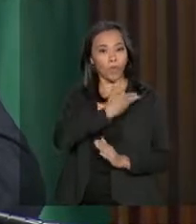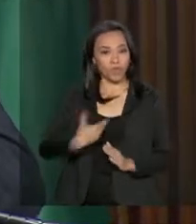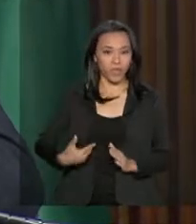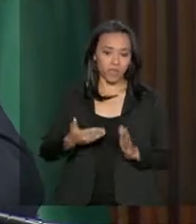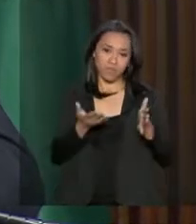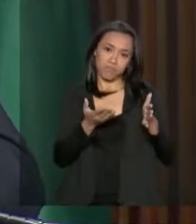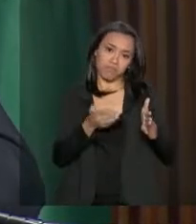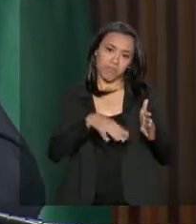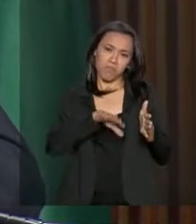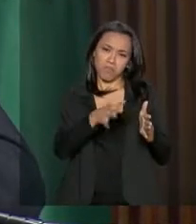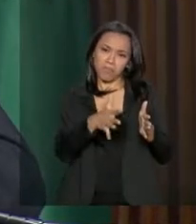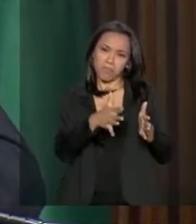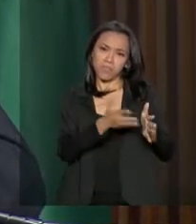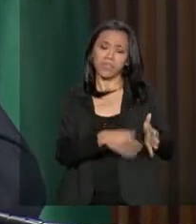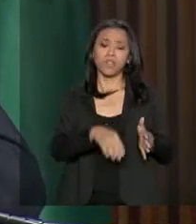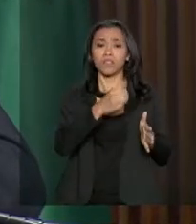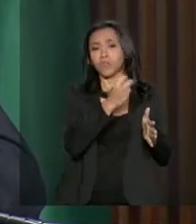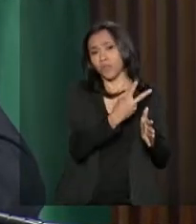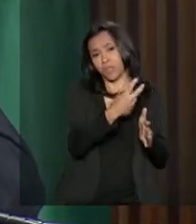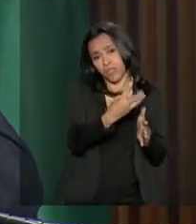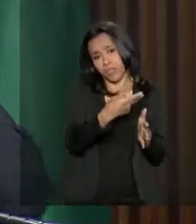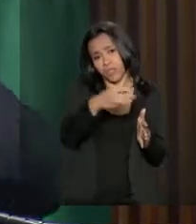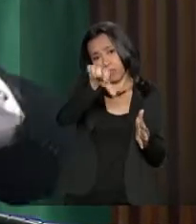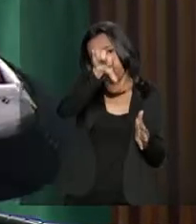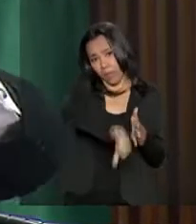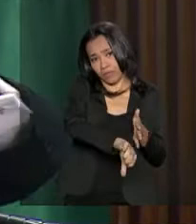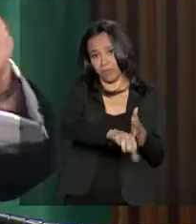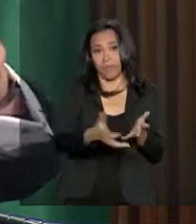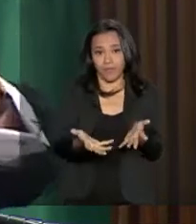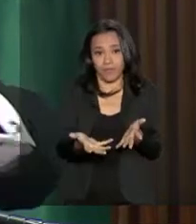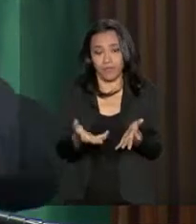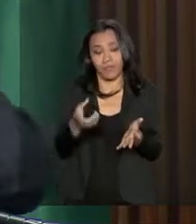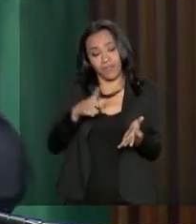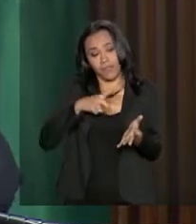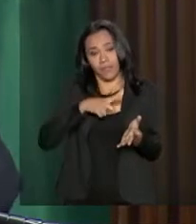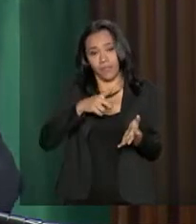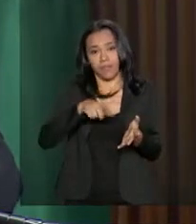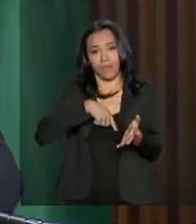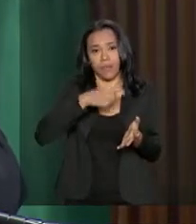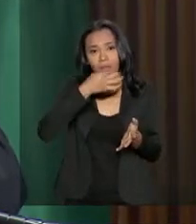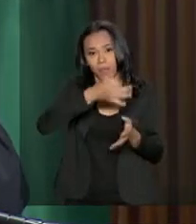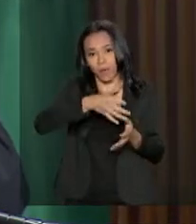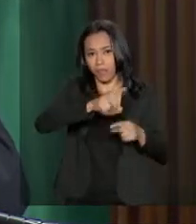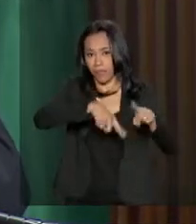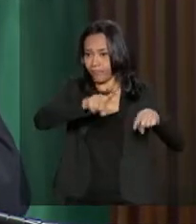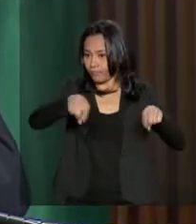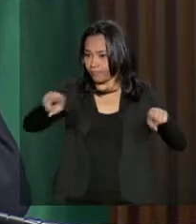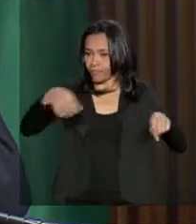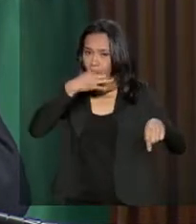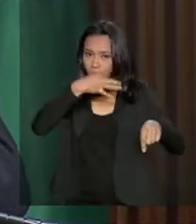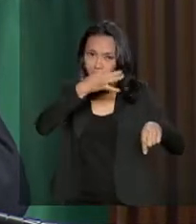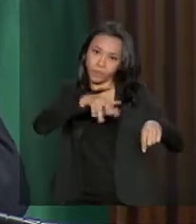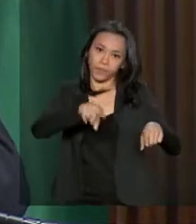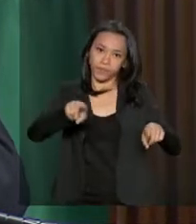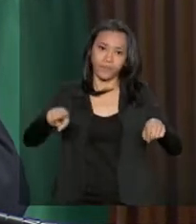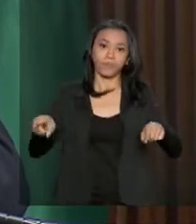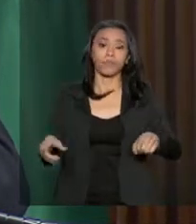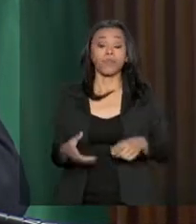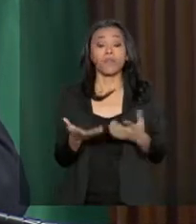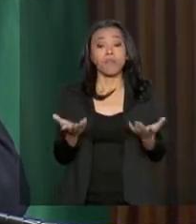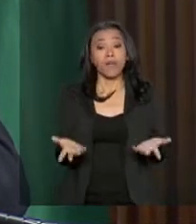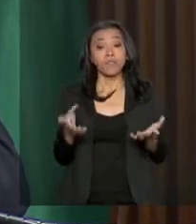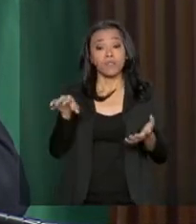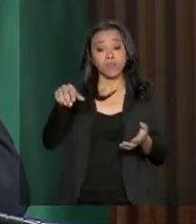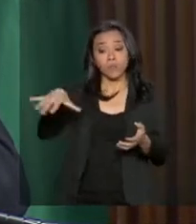regular e 2, 3% considera péssimo. Claro que há uma dissonância em relação à chamada popularidade, mas isso significa quando o